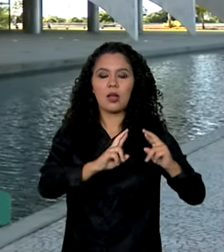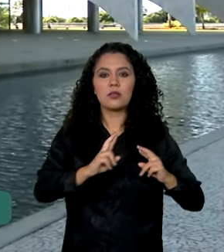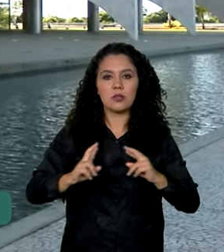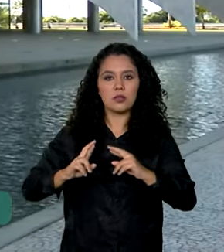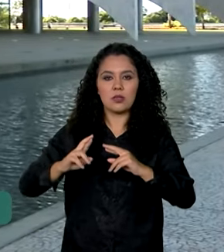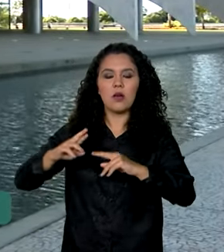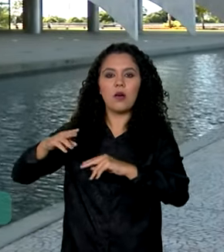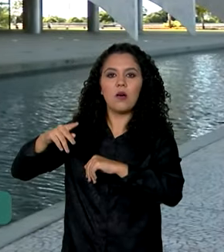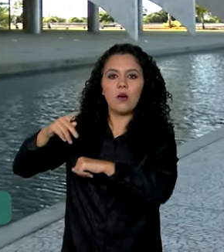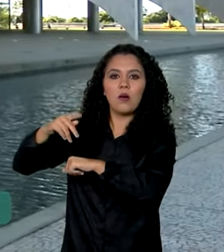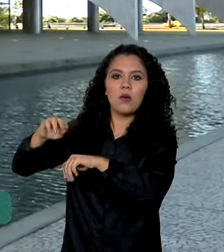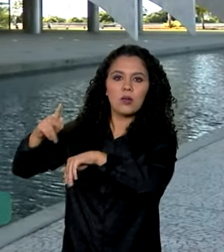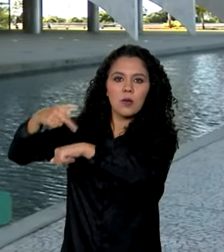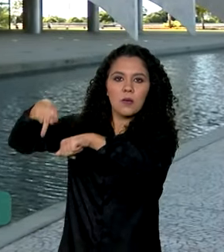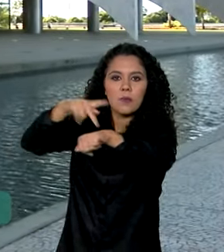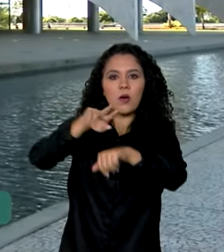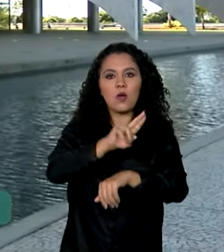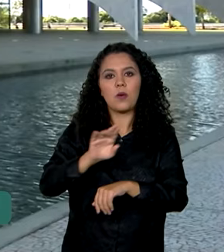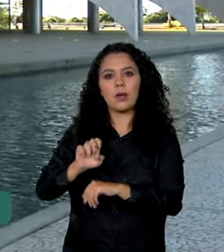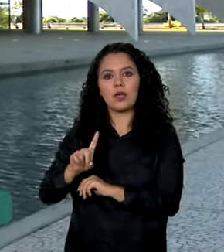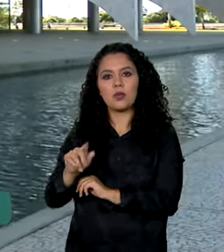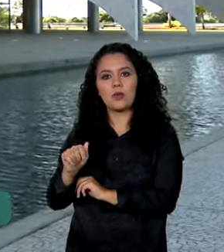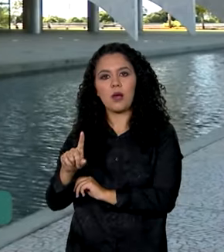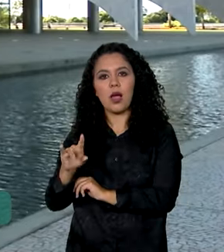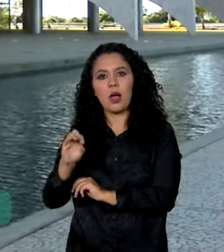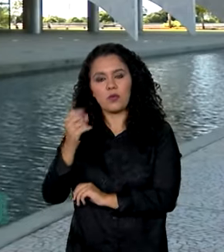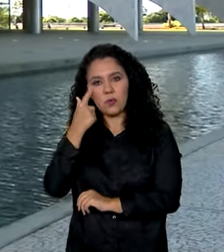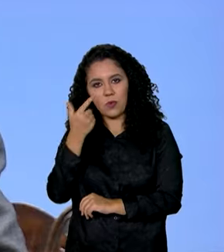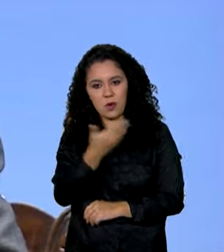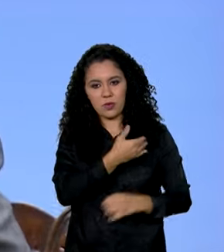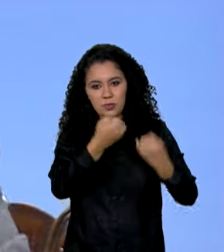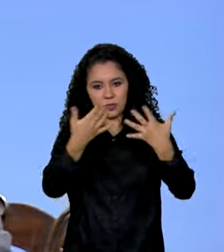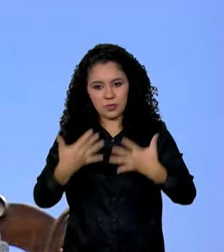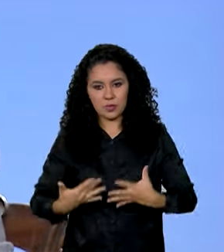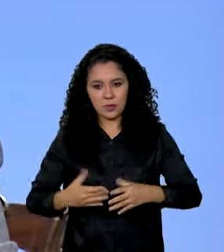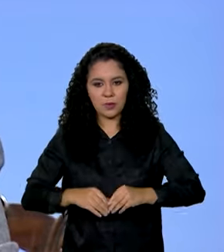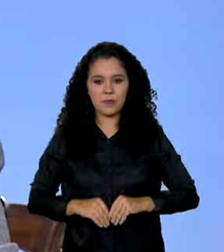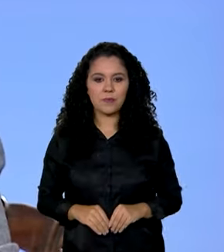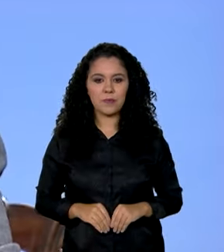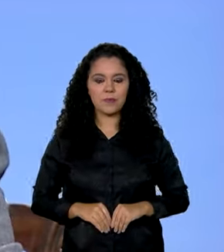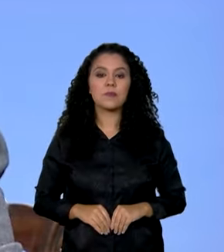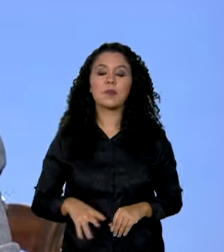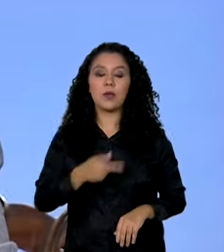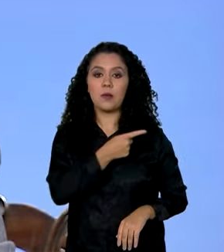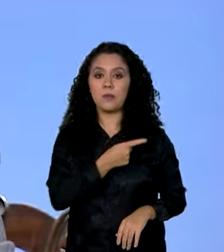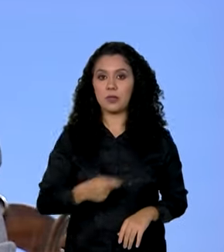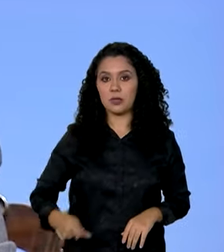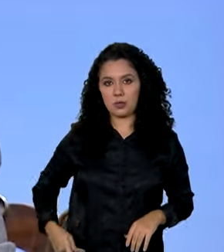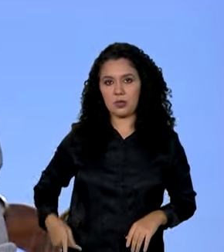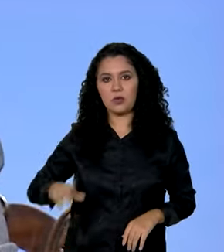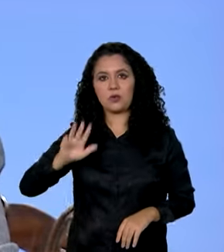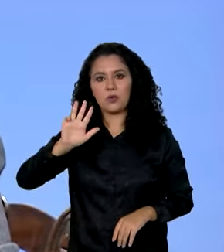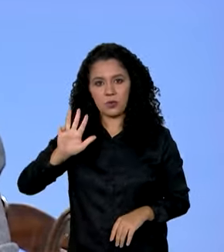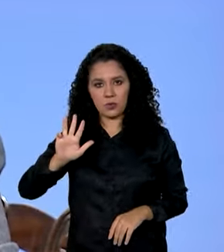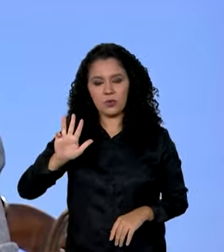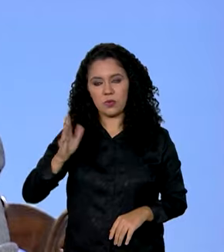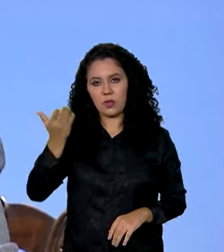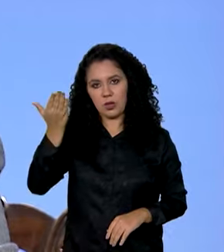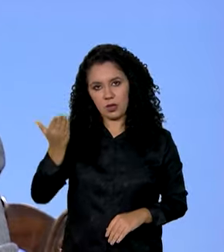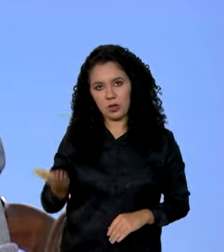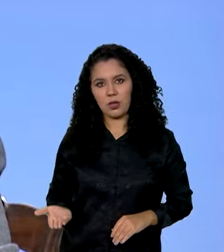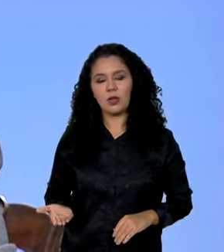Eduardo Saboia, comentou sobre esse assunto. Vamos ver. O presidente Lula mencionará